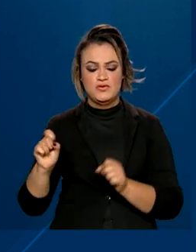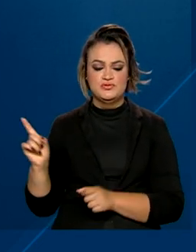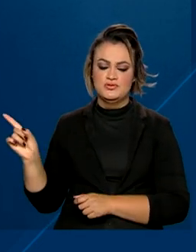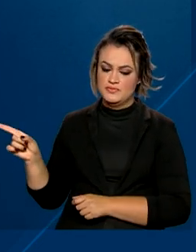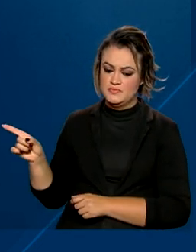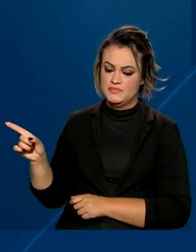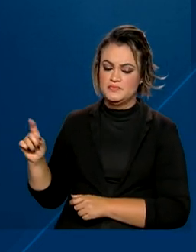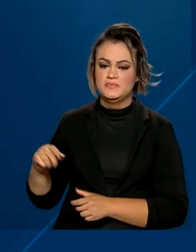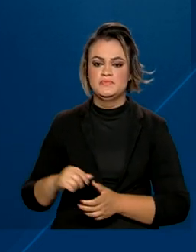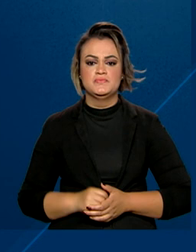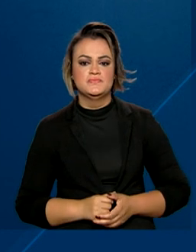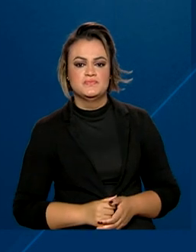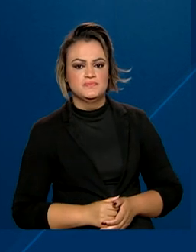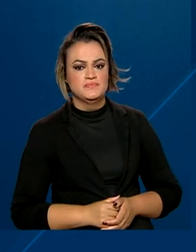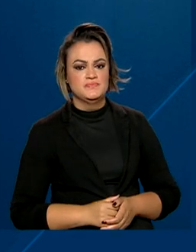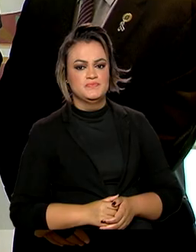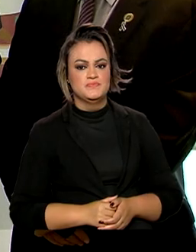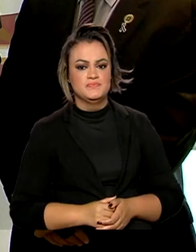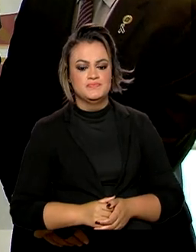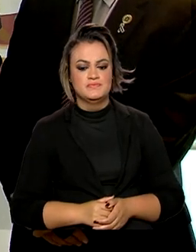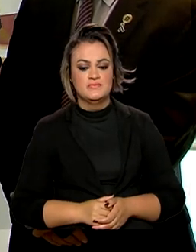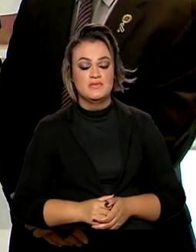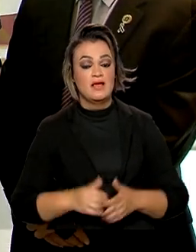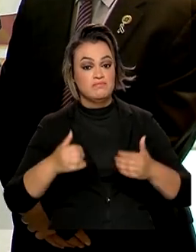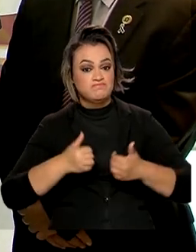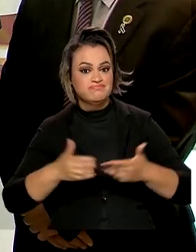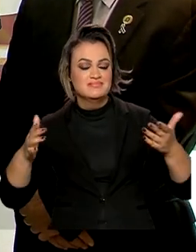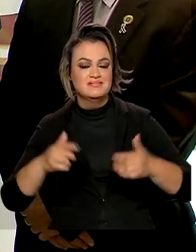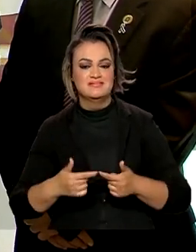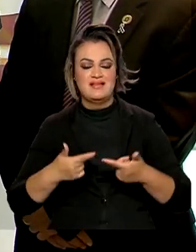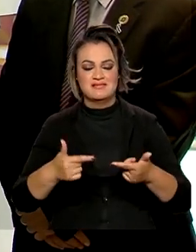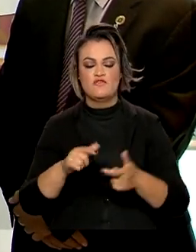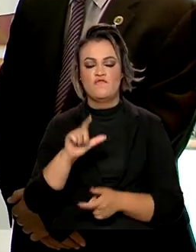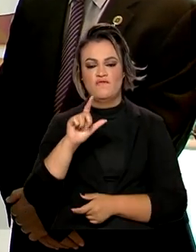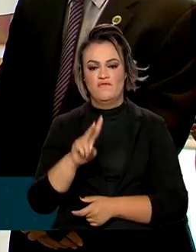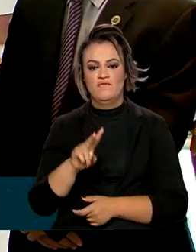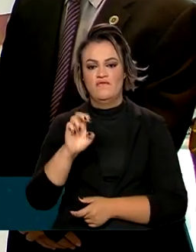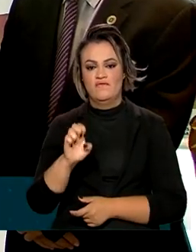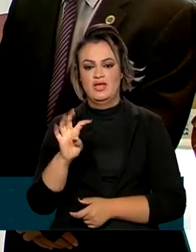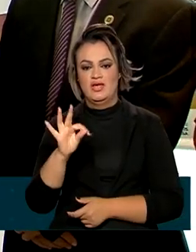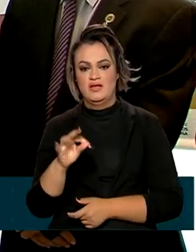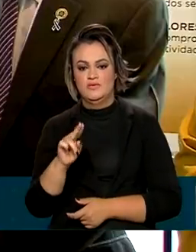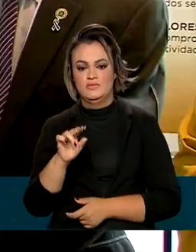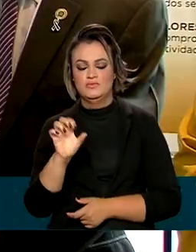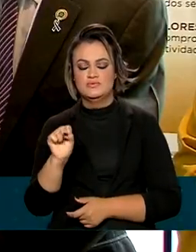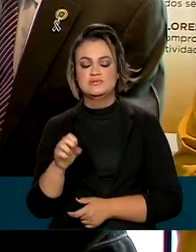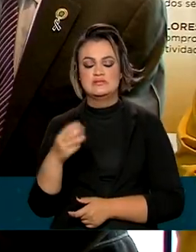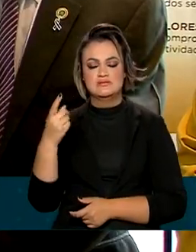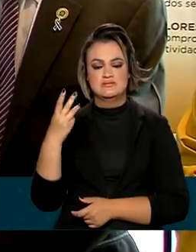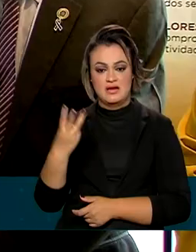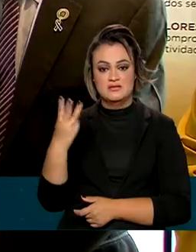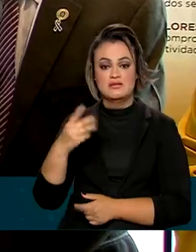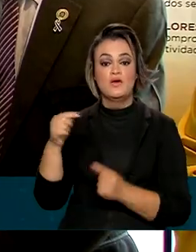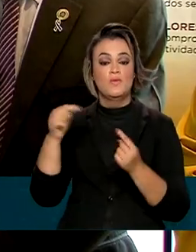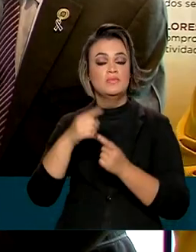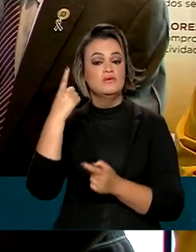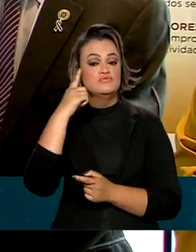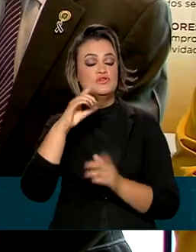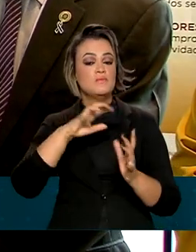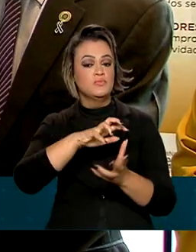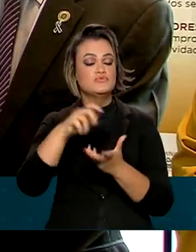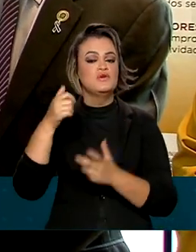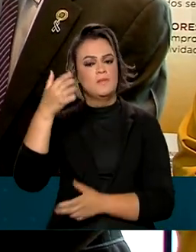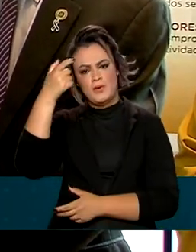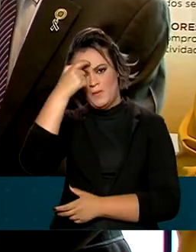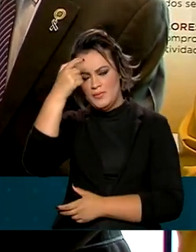chegar a quatro anos de detenção. O lançamento da Operação Vetos 3 ocorre em alusão ao Dia Mundial de Conscientização